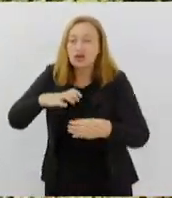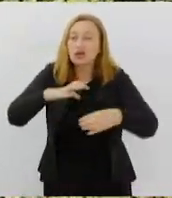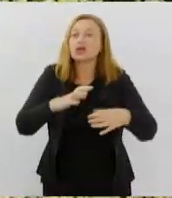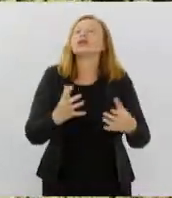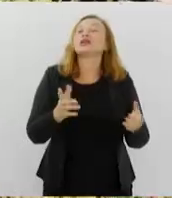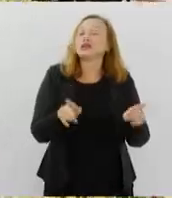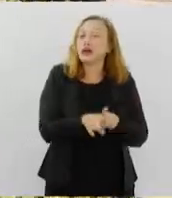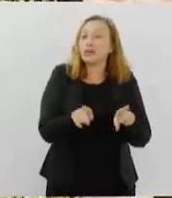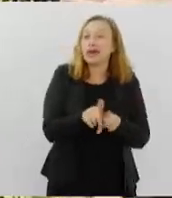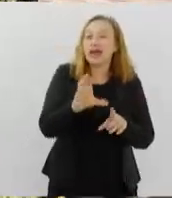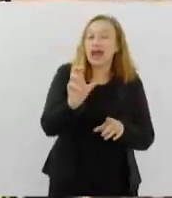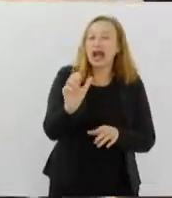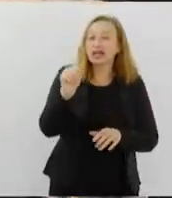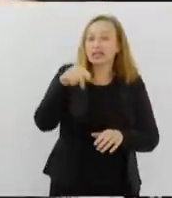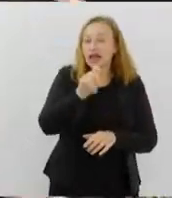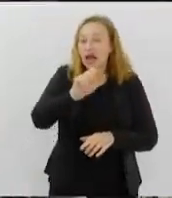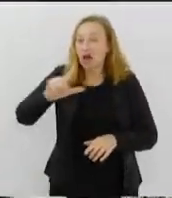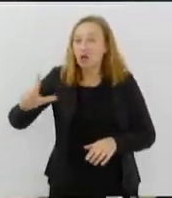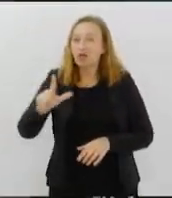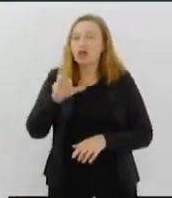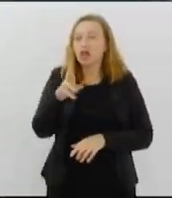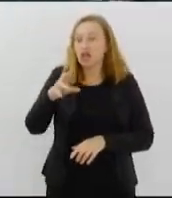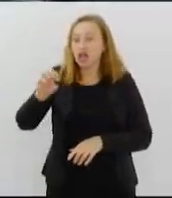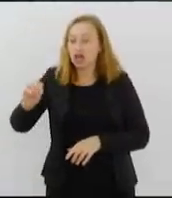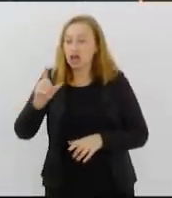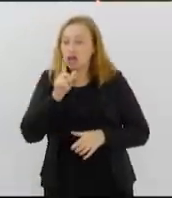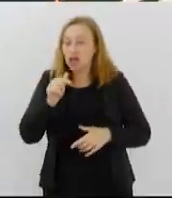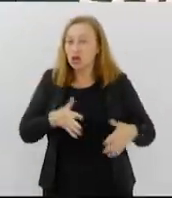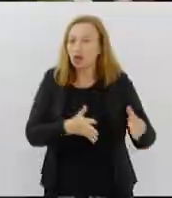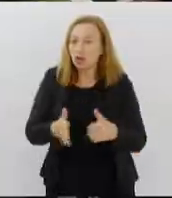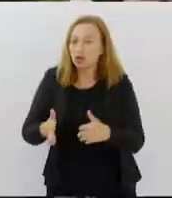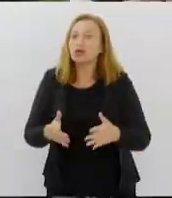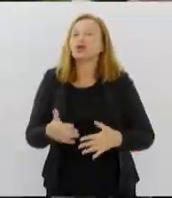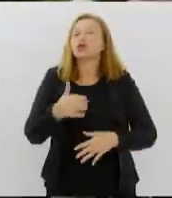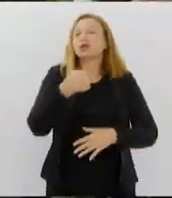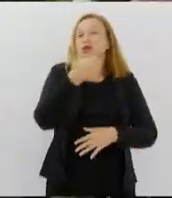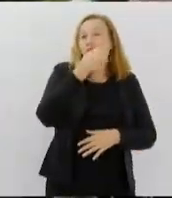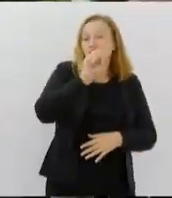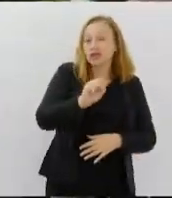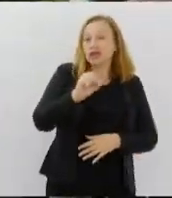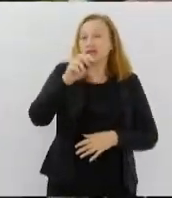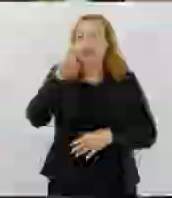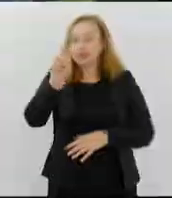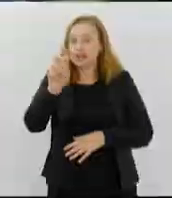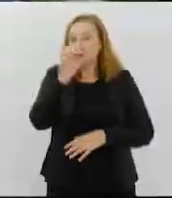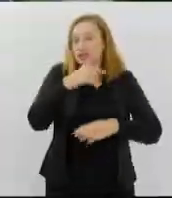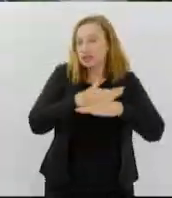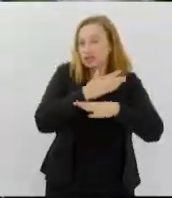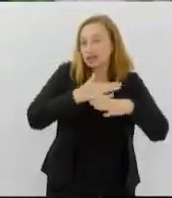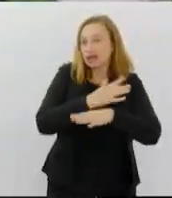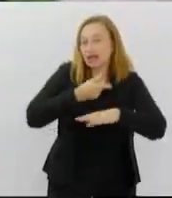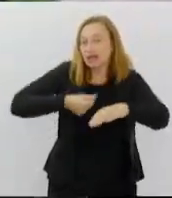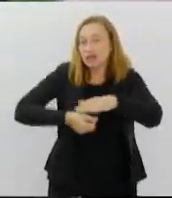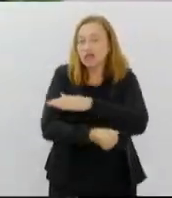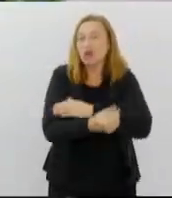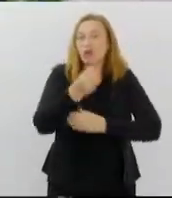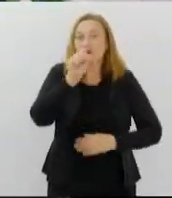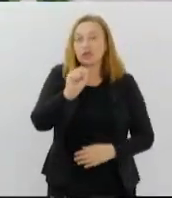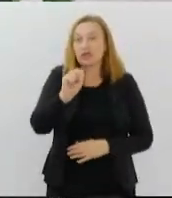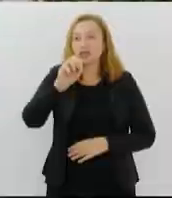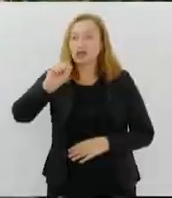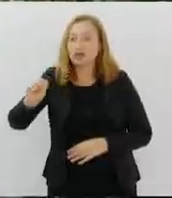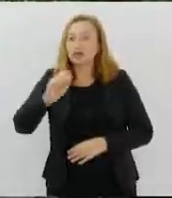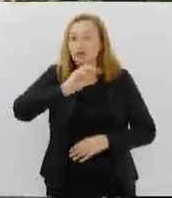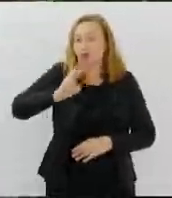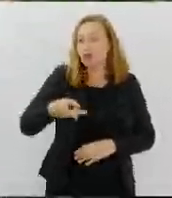e córregos de 85 cidades do Estado do Rio de Janeiro. Com o investimento de 88 milhões de reais, um novo